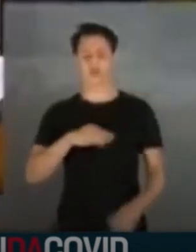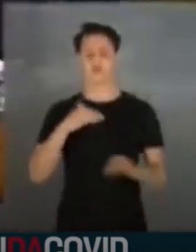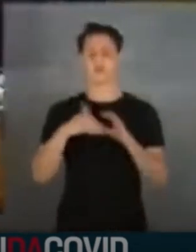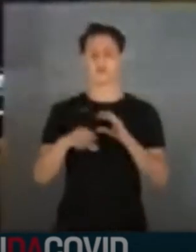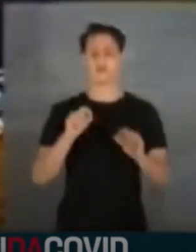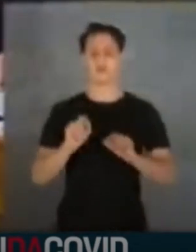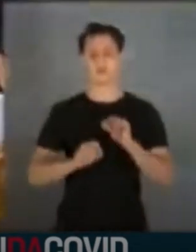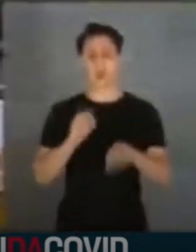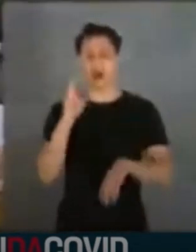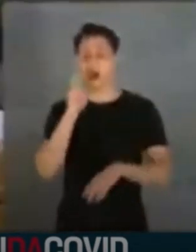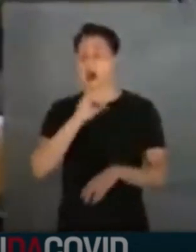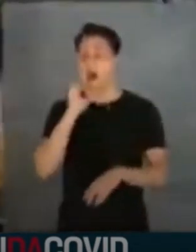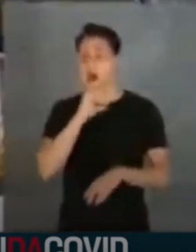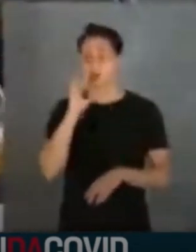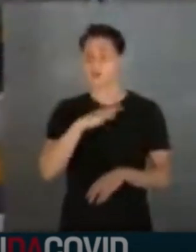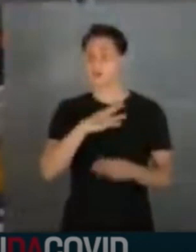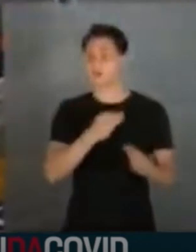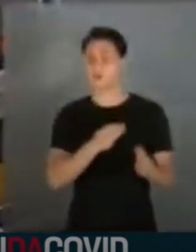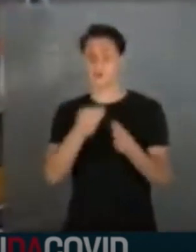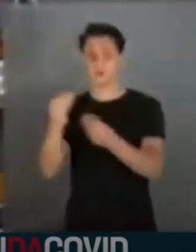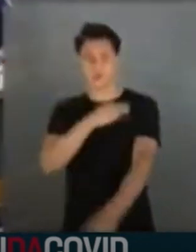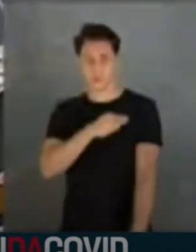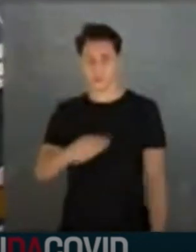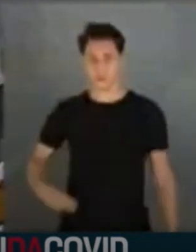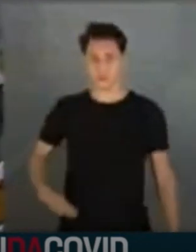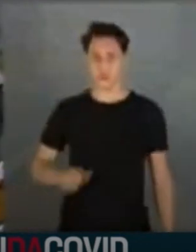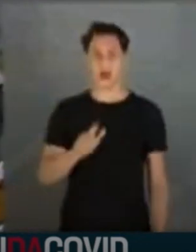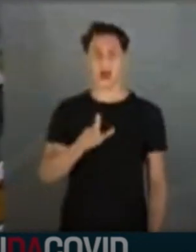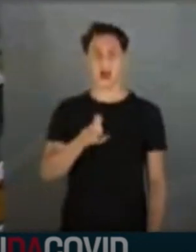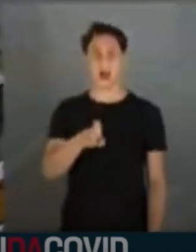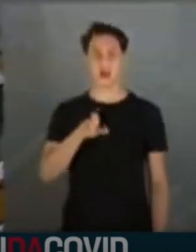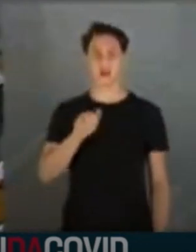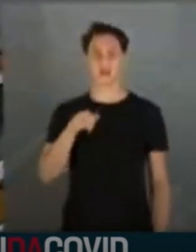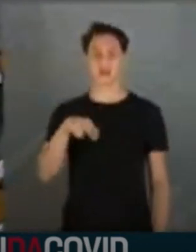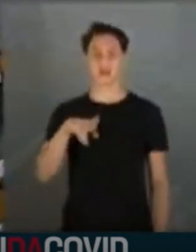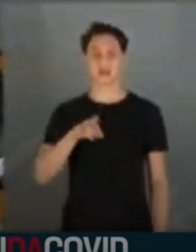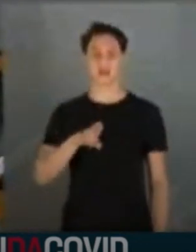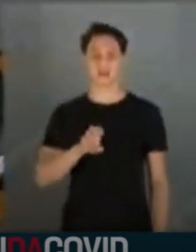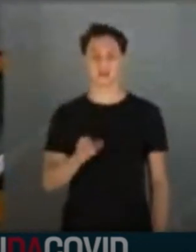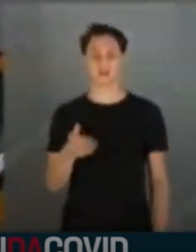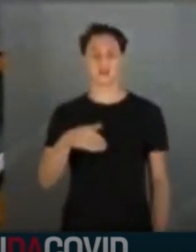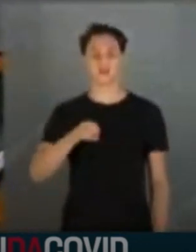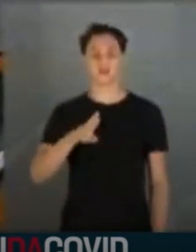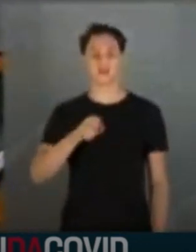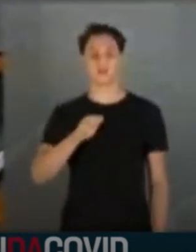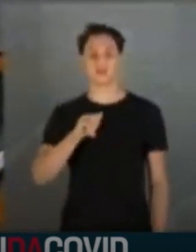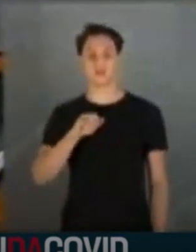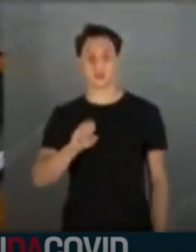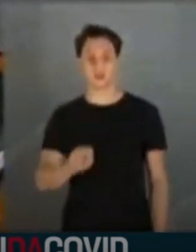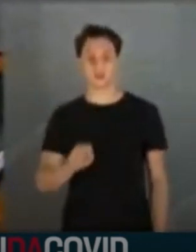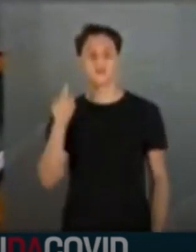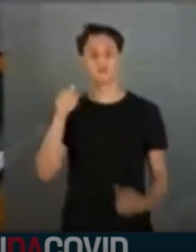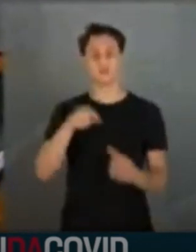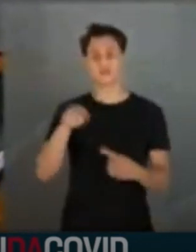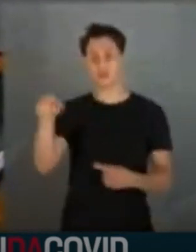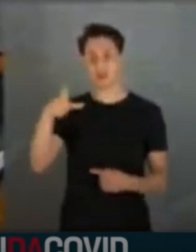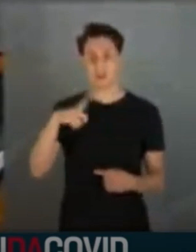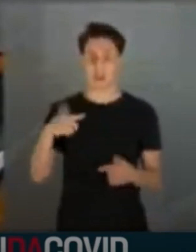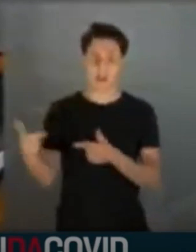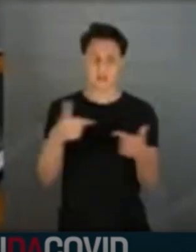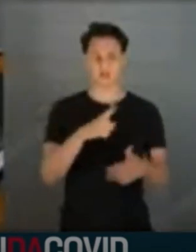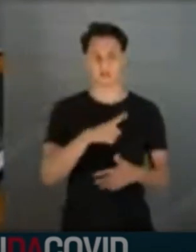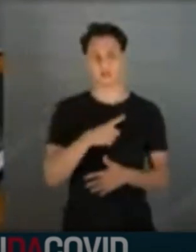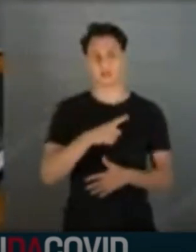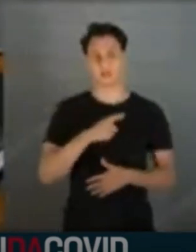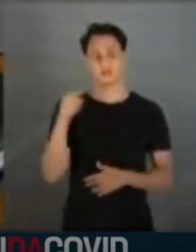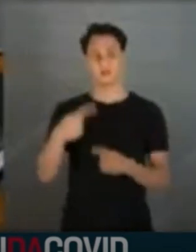fato com urgência aos cuidados de sua excelência, o ministro Alexandre de Moraes, para a tomada de todas as providências. Esta